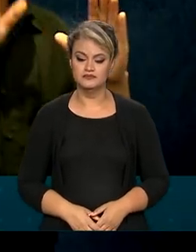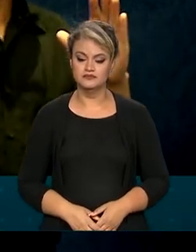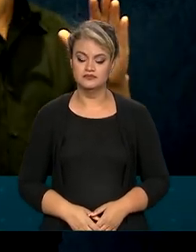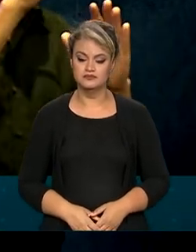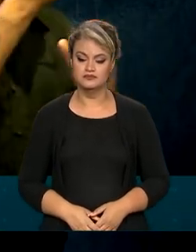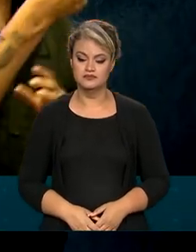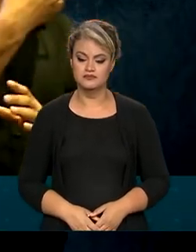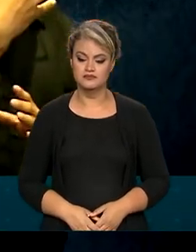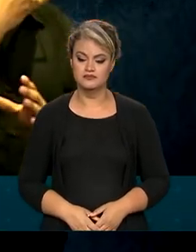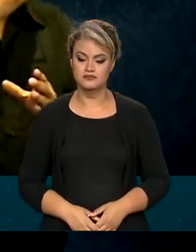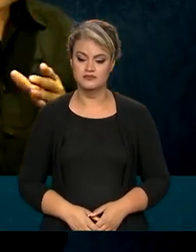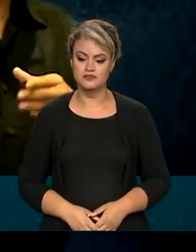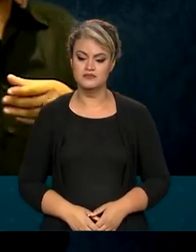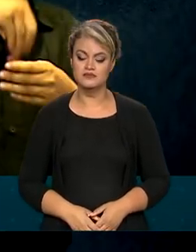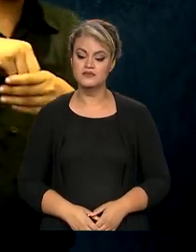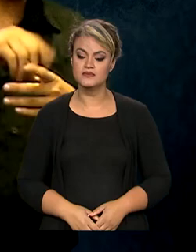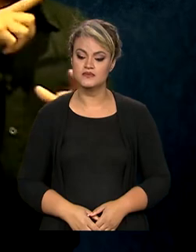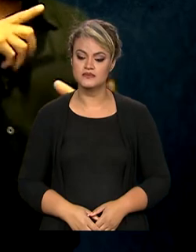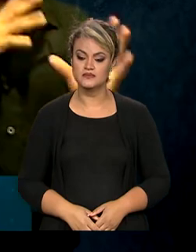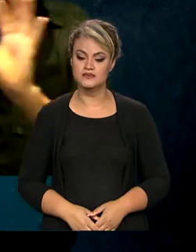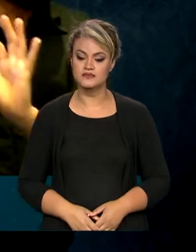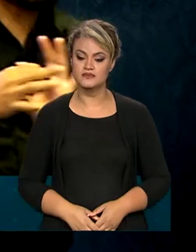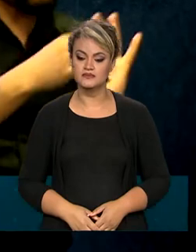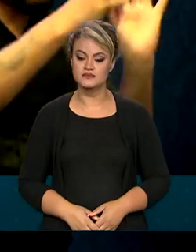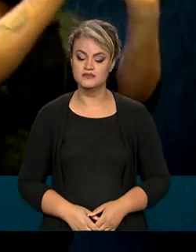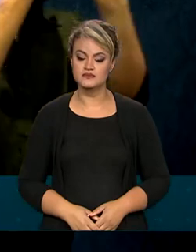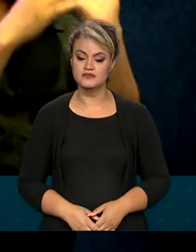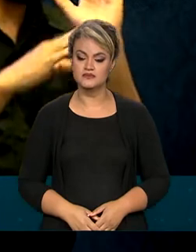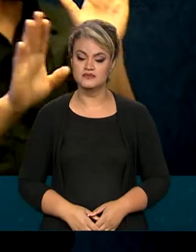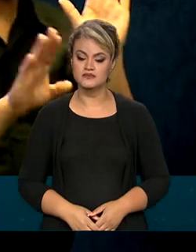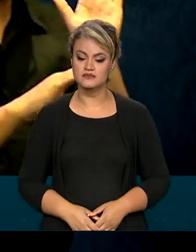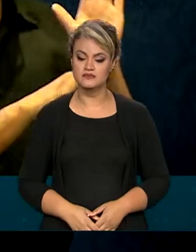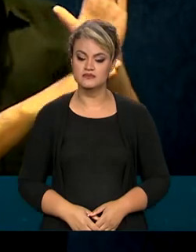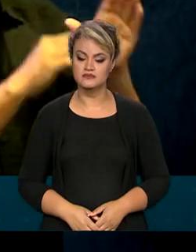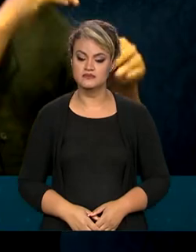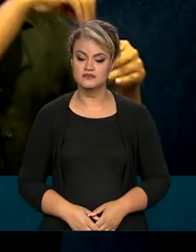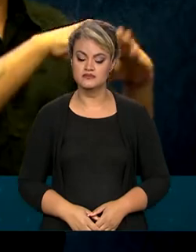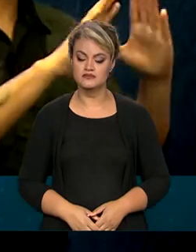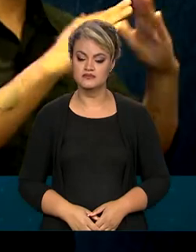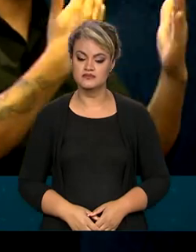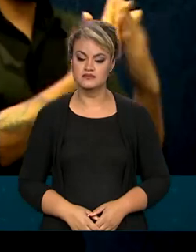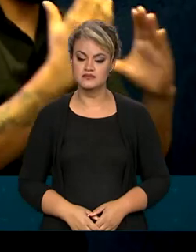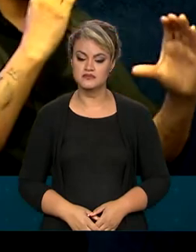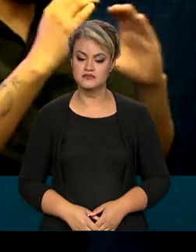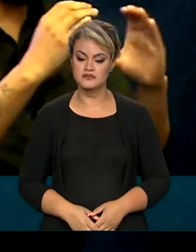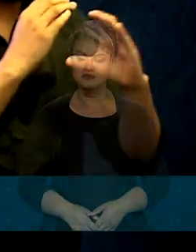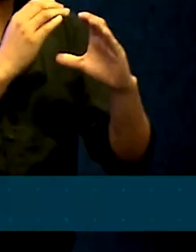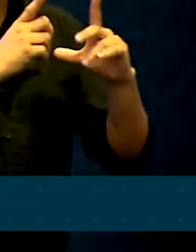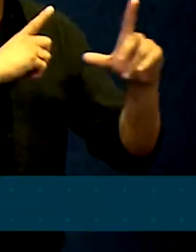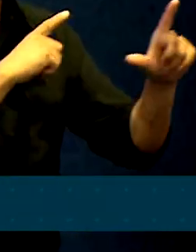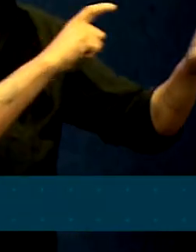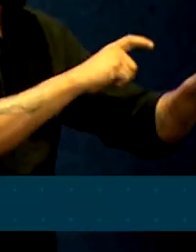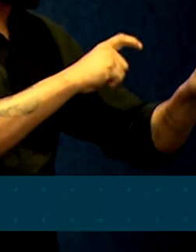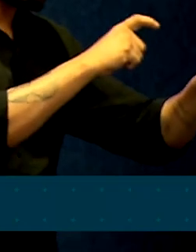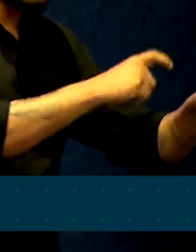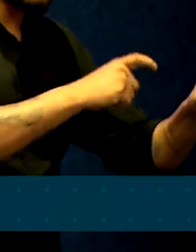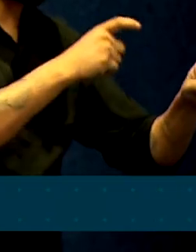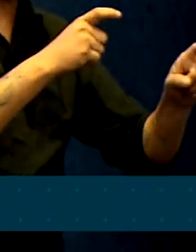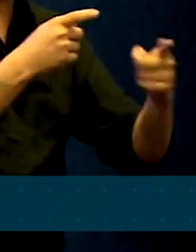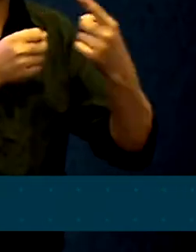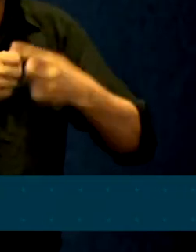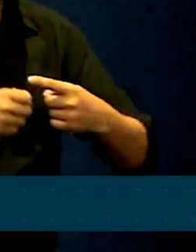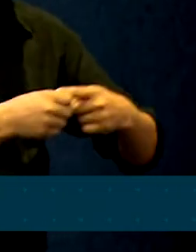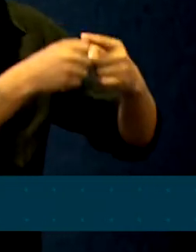levando conexões não só para escolas em áreas urbanas, mas em áreas